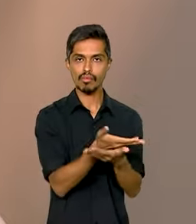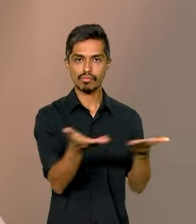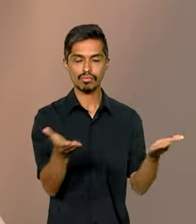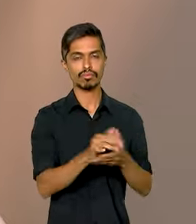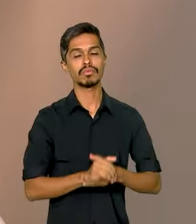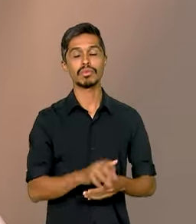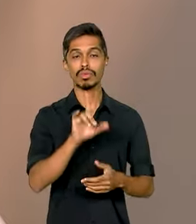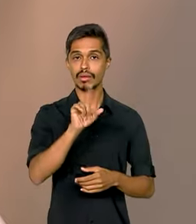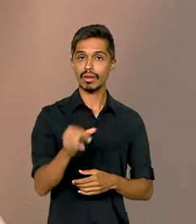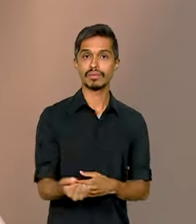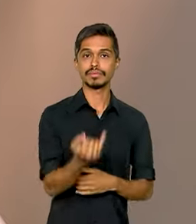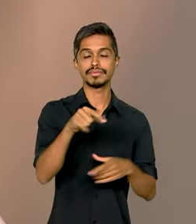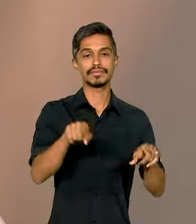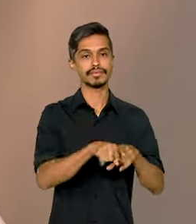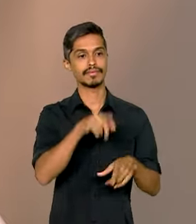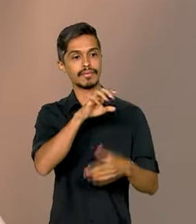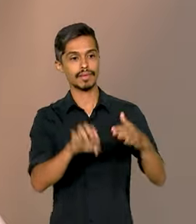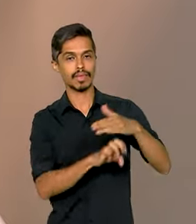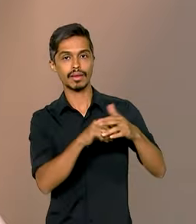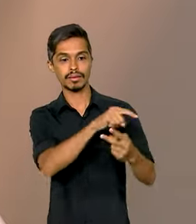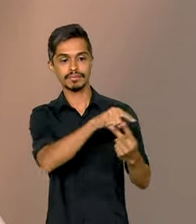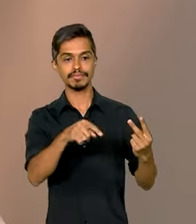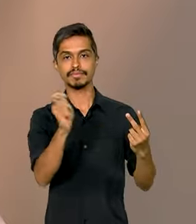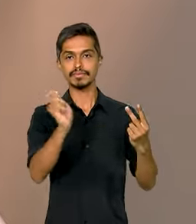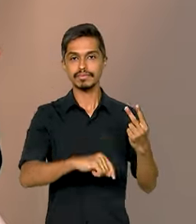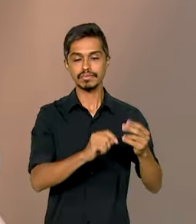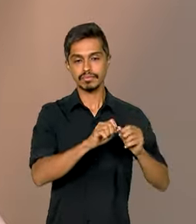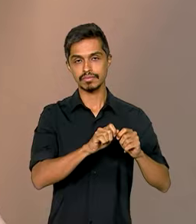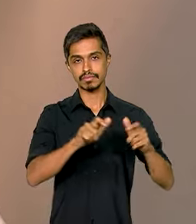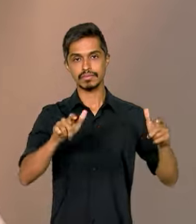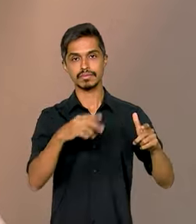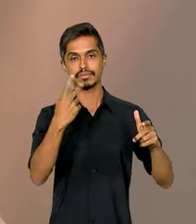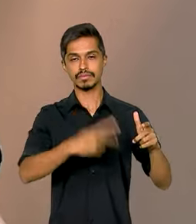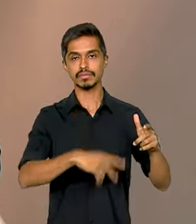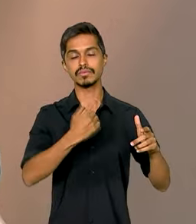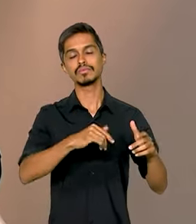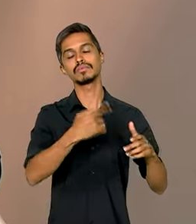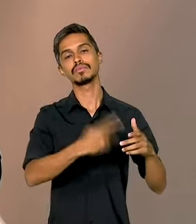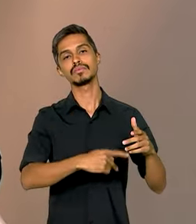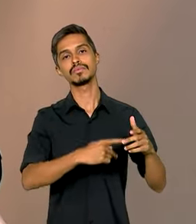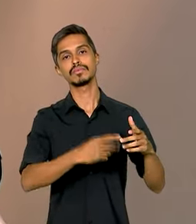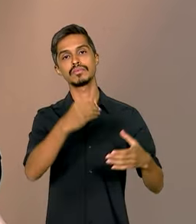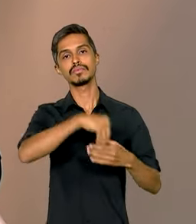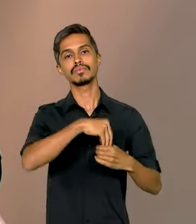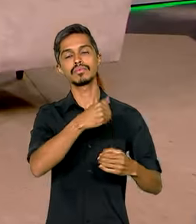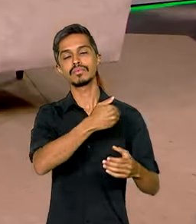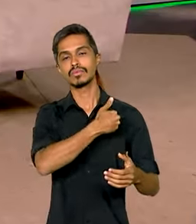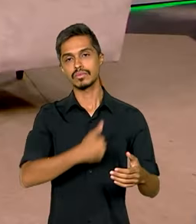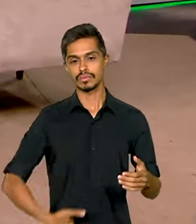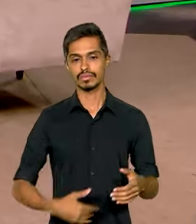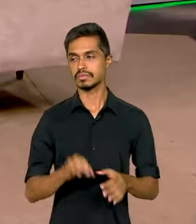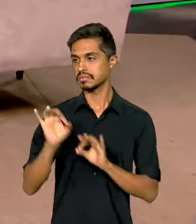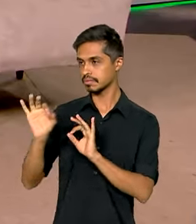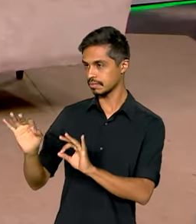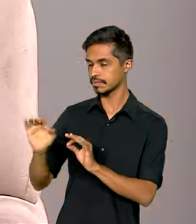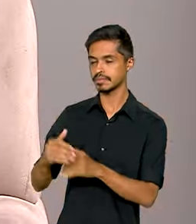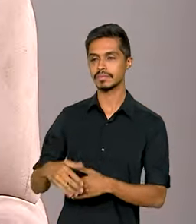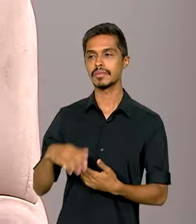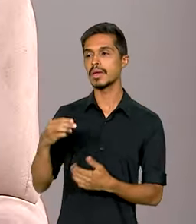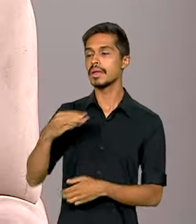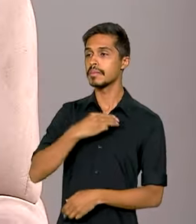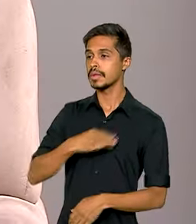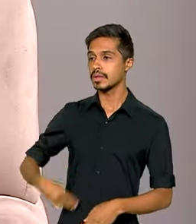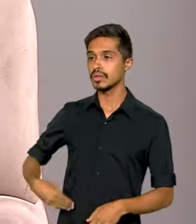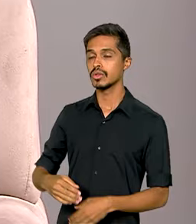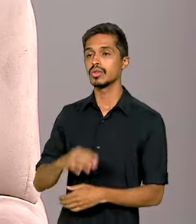vai ser muito importante para que essas empresas possam expandir as ações dentro do próprio governo. Isso mesmo. Ministro das